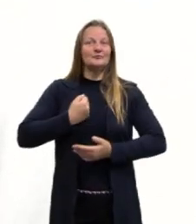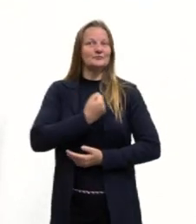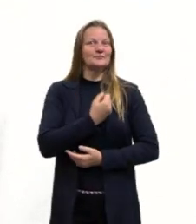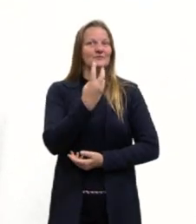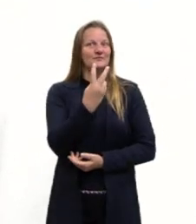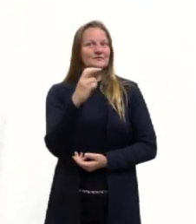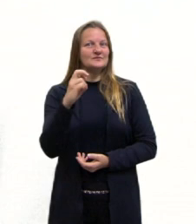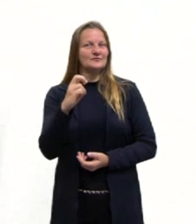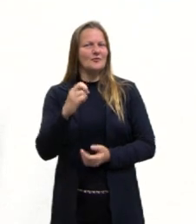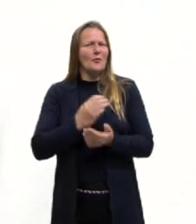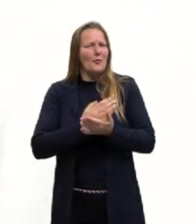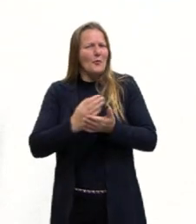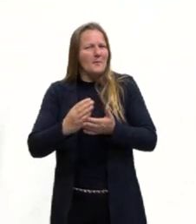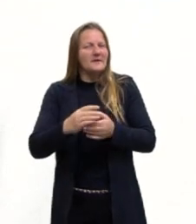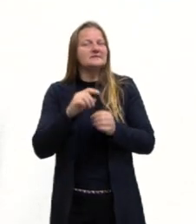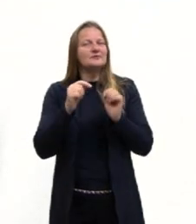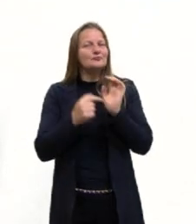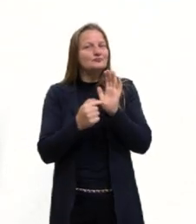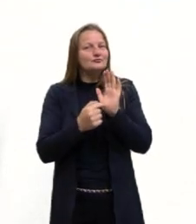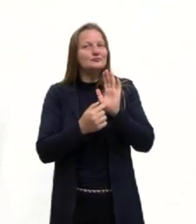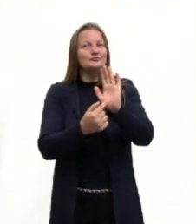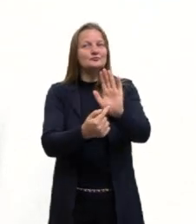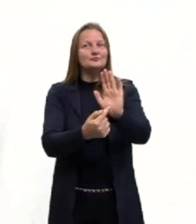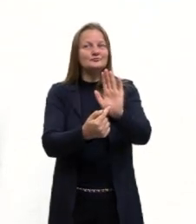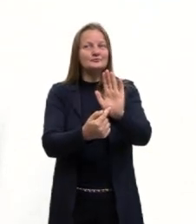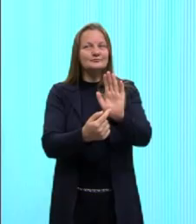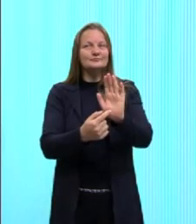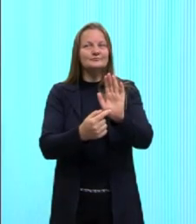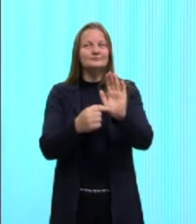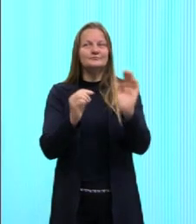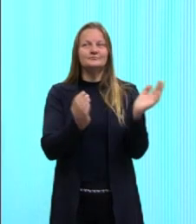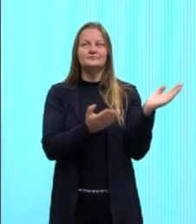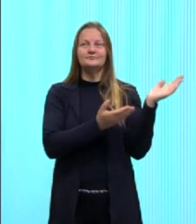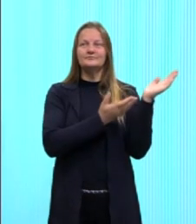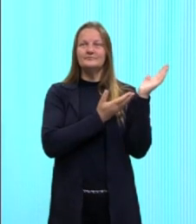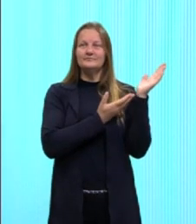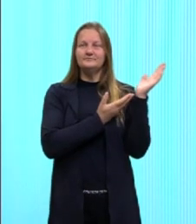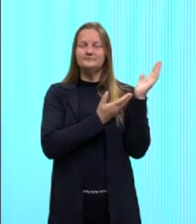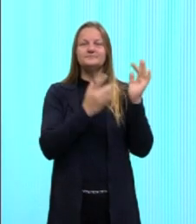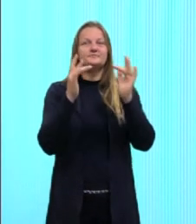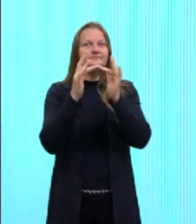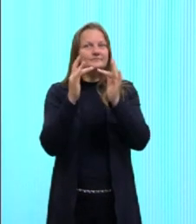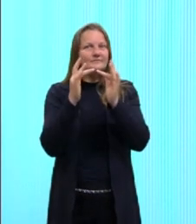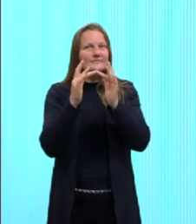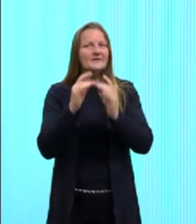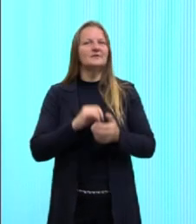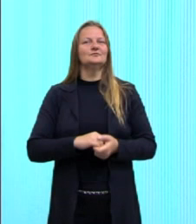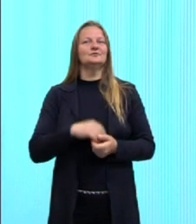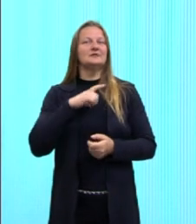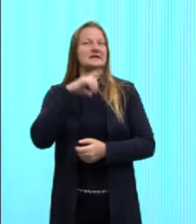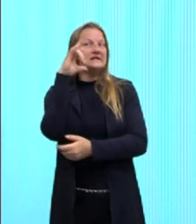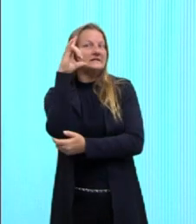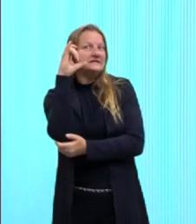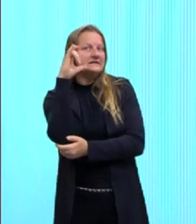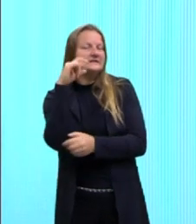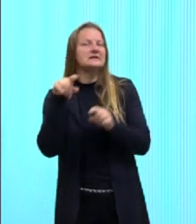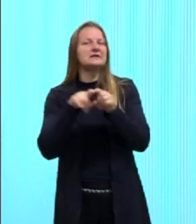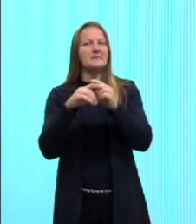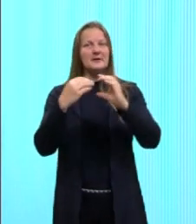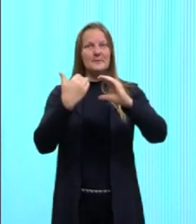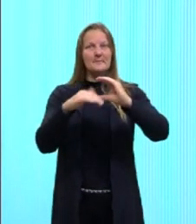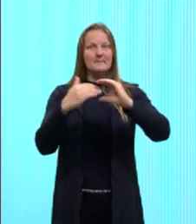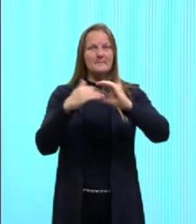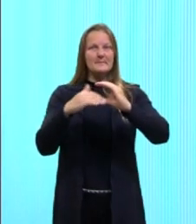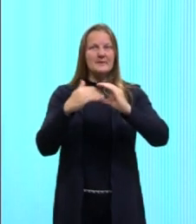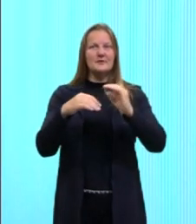vez que começa a aula, tu já sabe, deixo aqui os meus contatos, tá ali o meu Instagram, tá ali o meu e